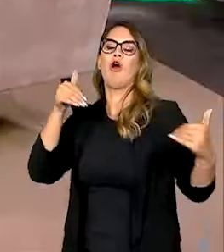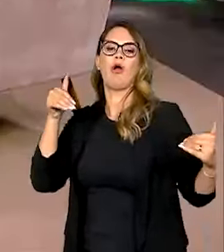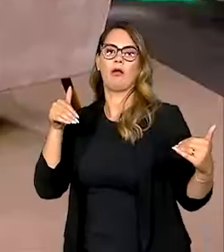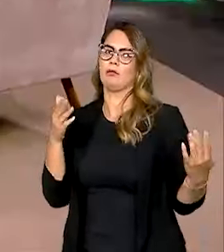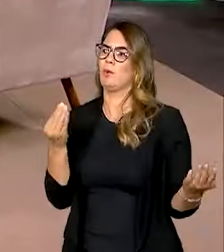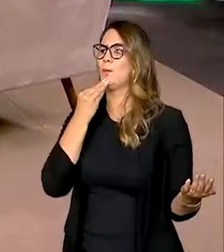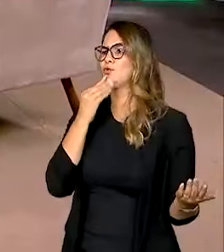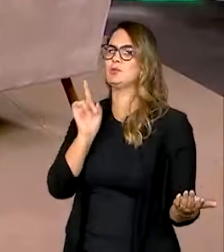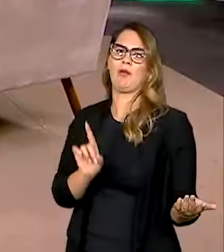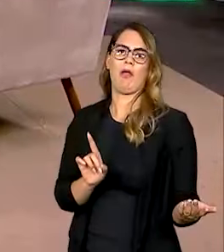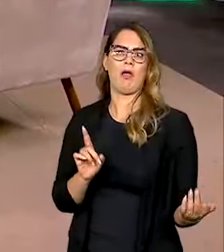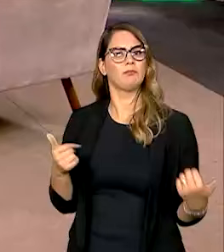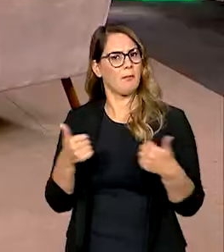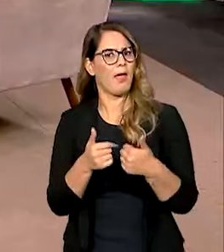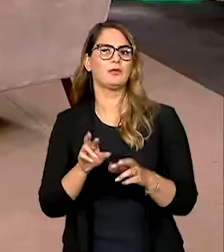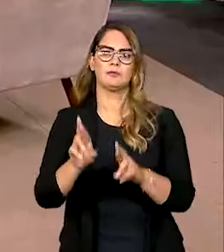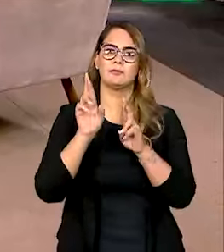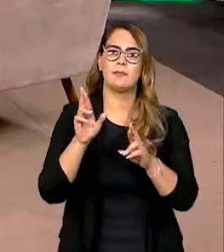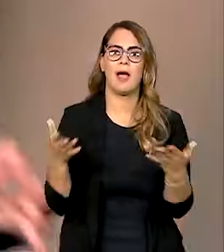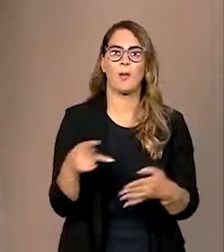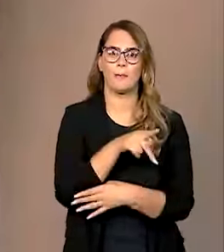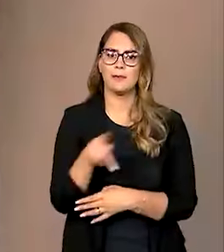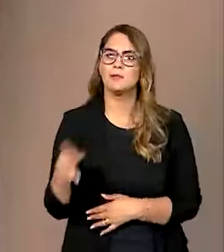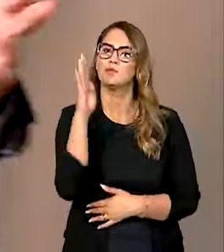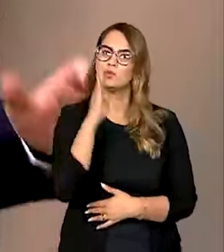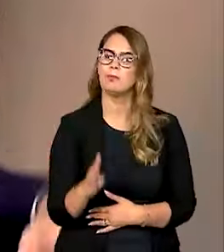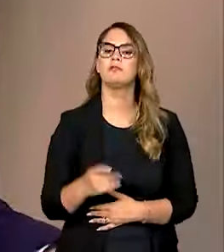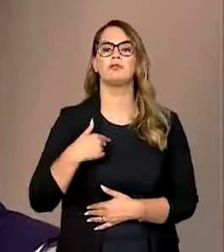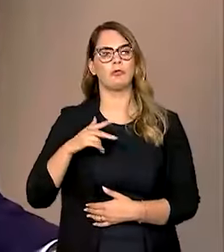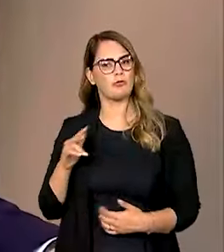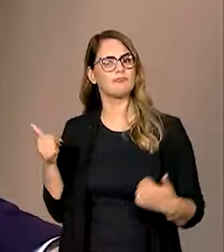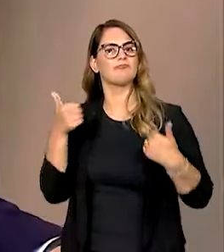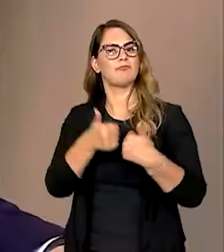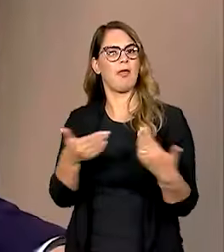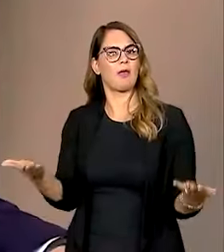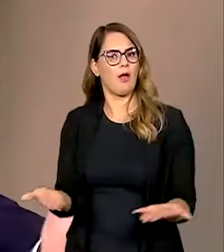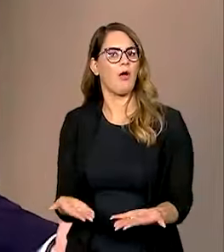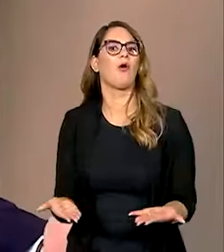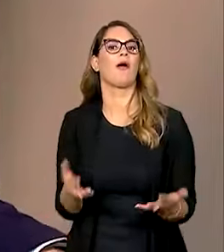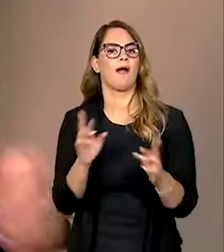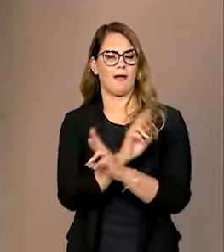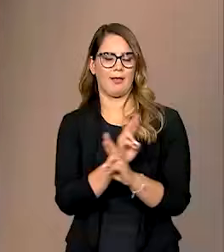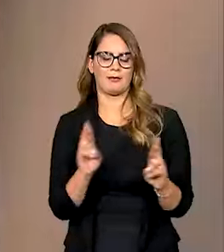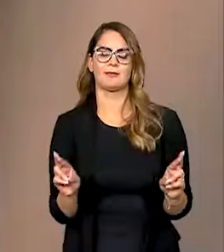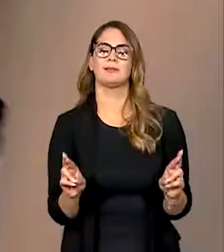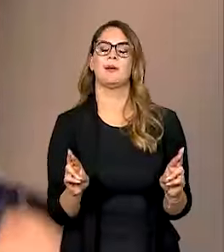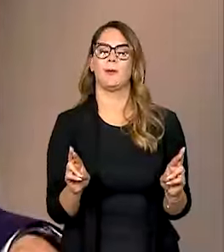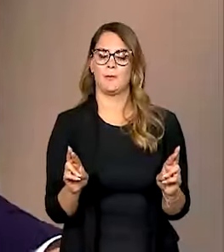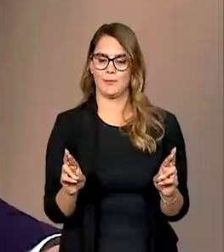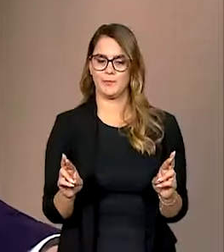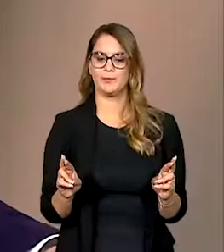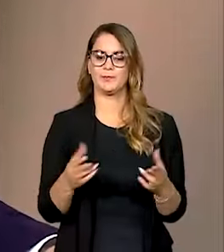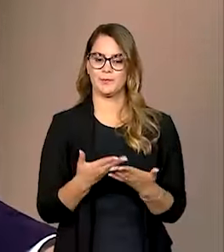deveria ser e não deve ser e esperemos que na presidência brasileira nós façamos ainda mais próximo, né, a relação com a próxima relação